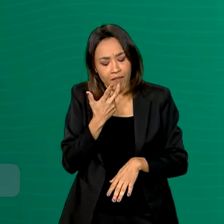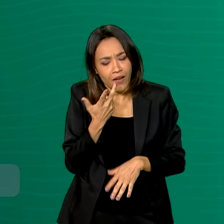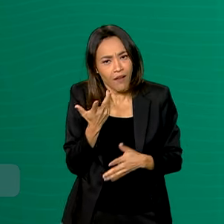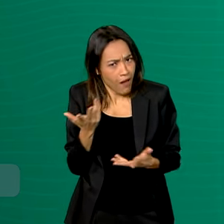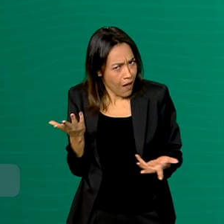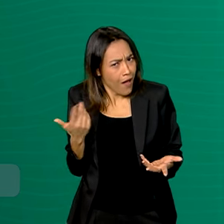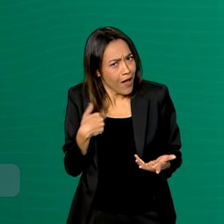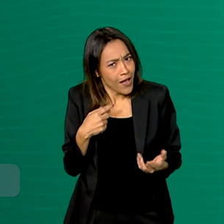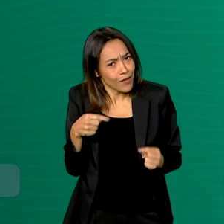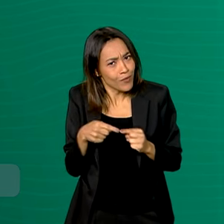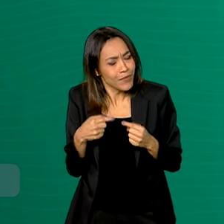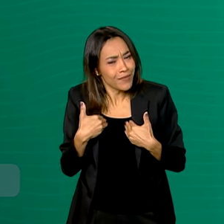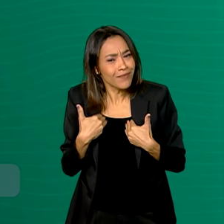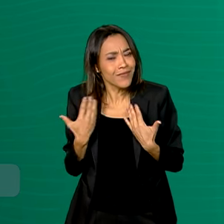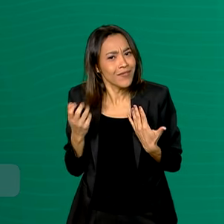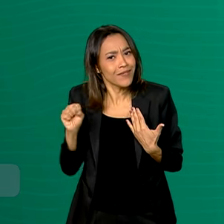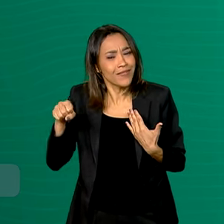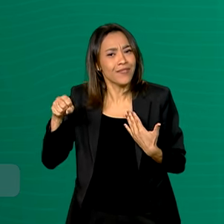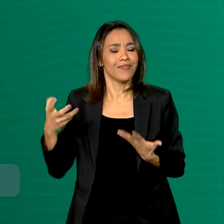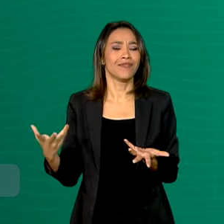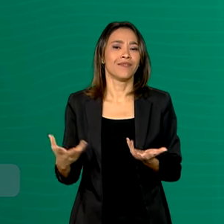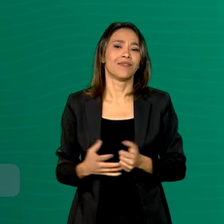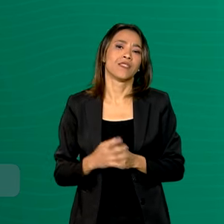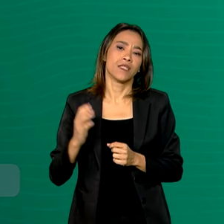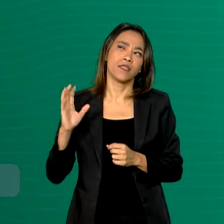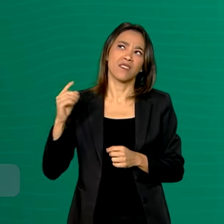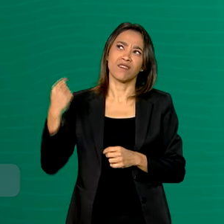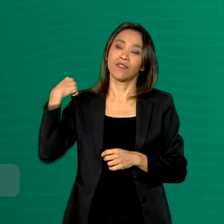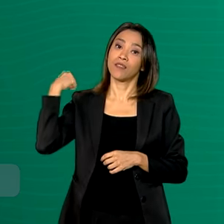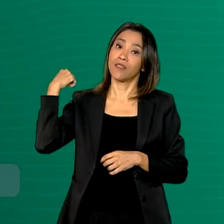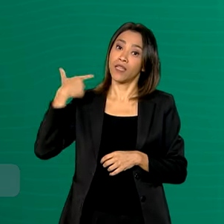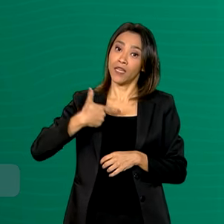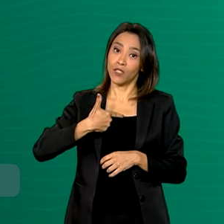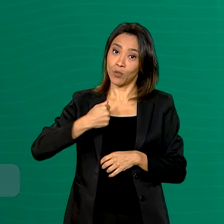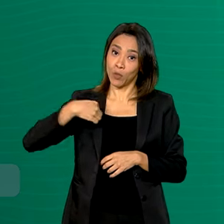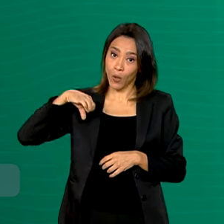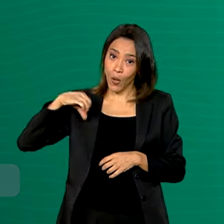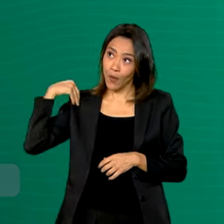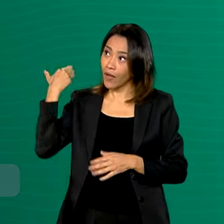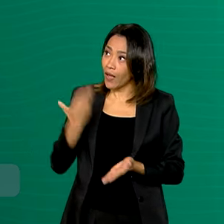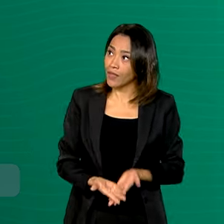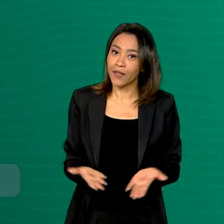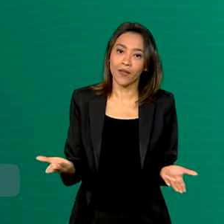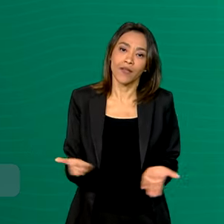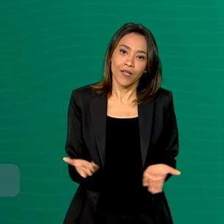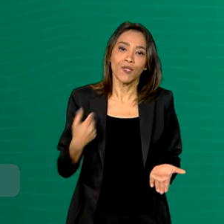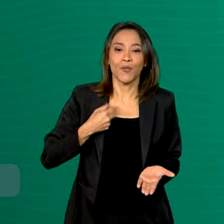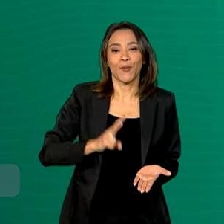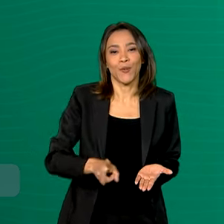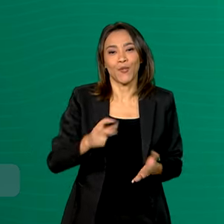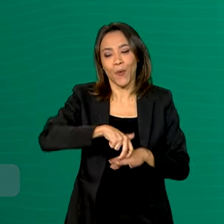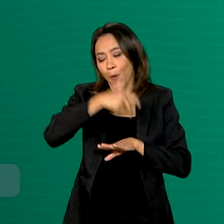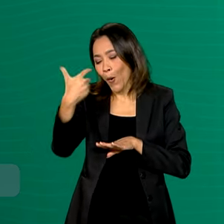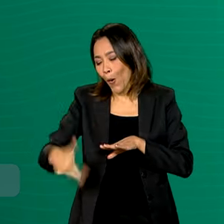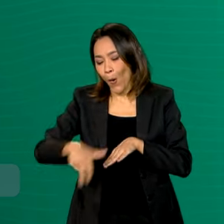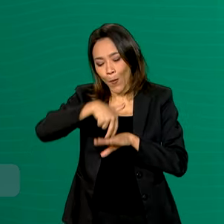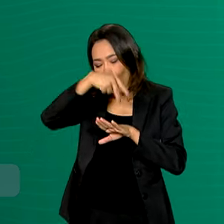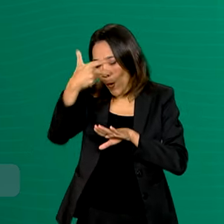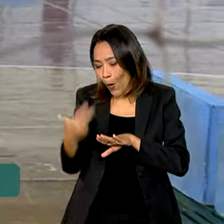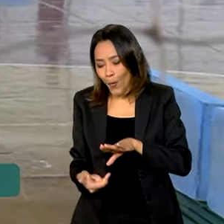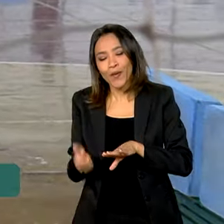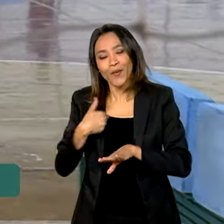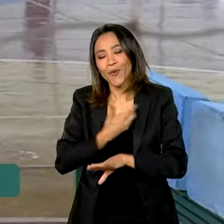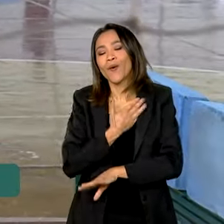isso é para mim mesmo. Então, desde os nove, estou até aqui hoje fazendo saltos e cada dia gostando mais ainda.